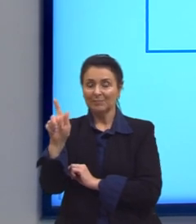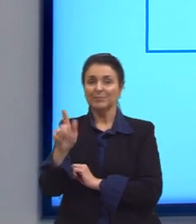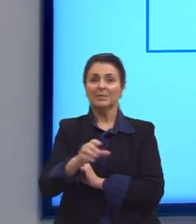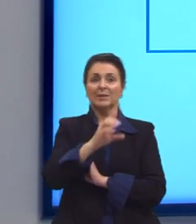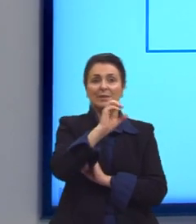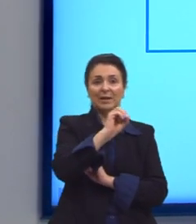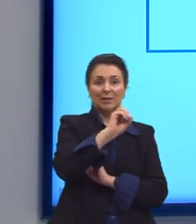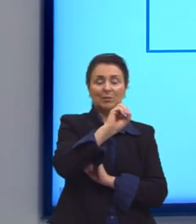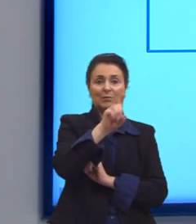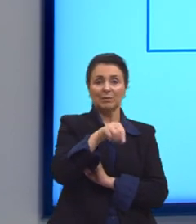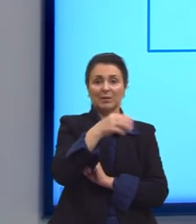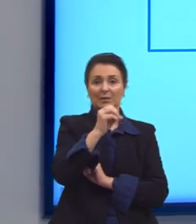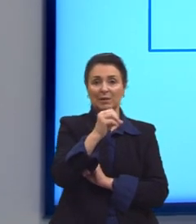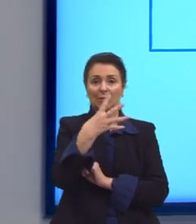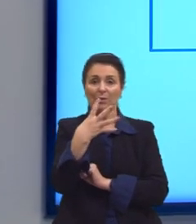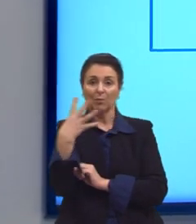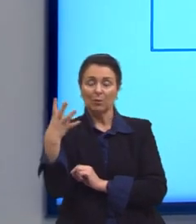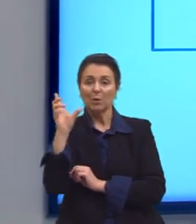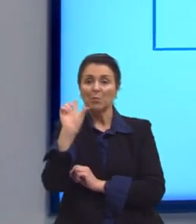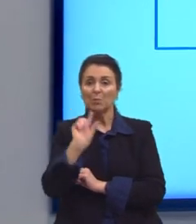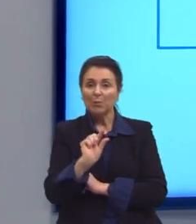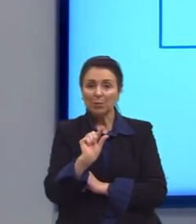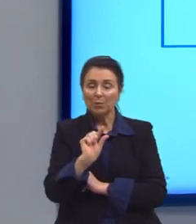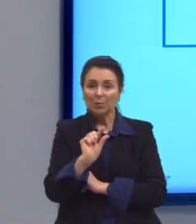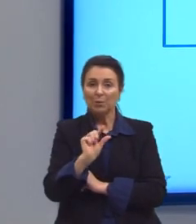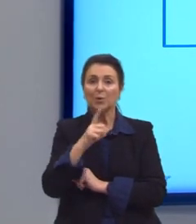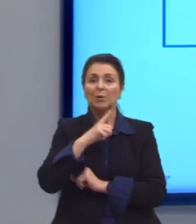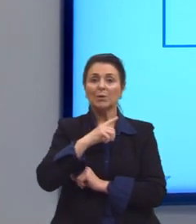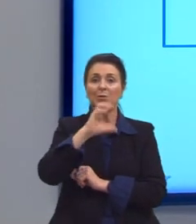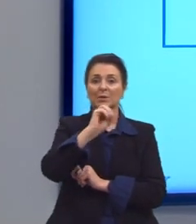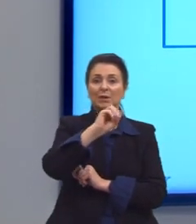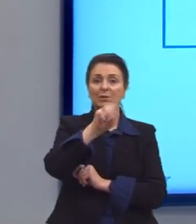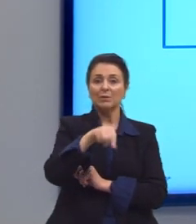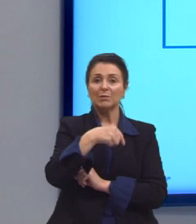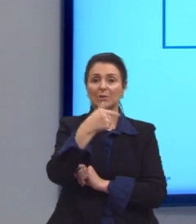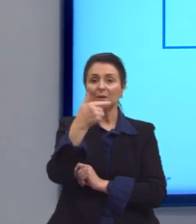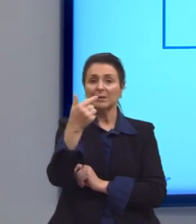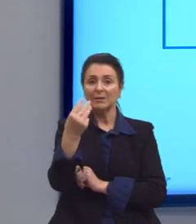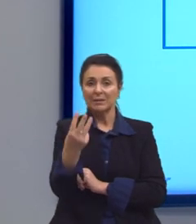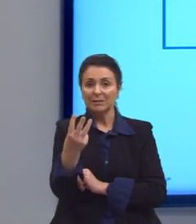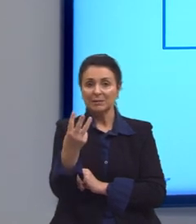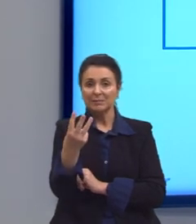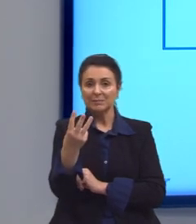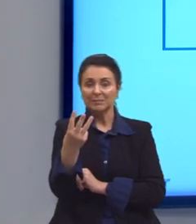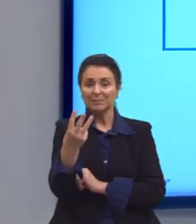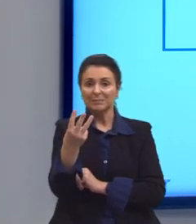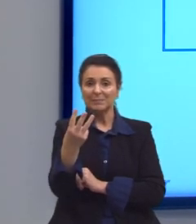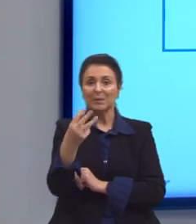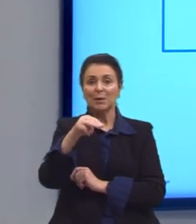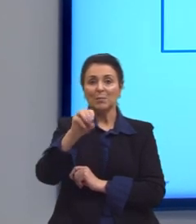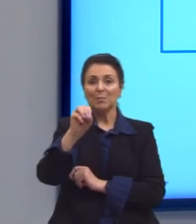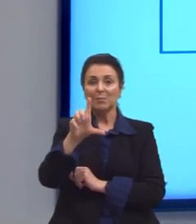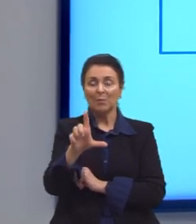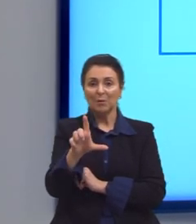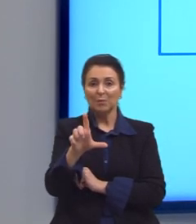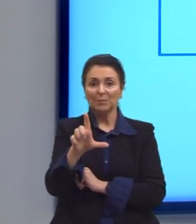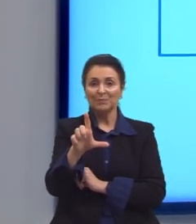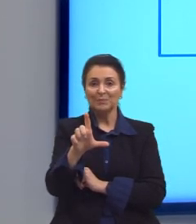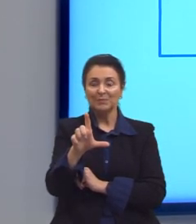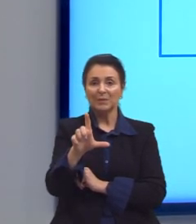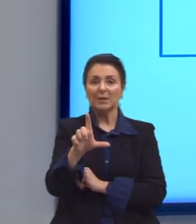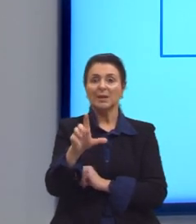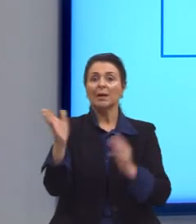0,044 é muito pouco, né? Eu tenho 7,3 mols de ácido acético e a pergunta é em